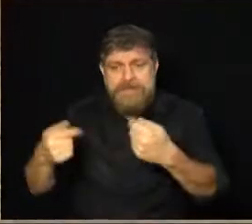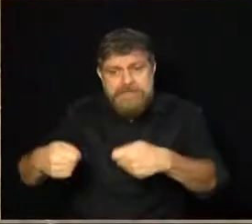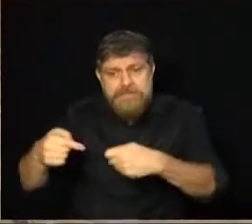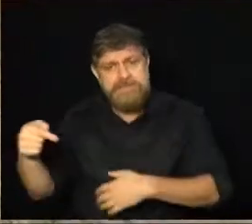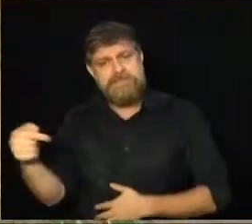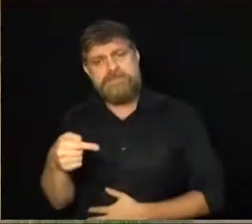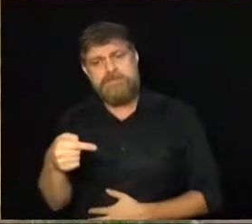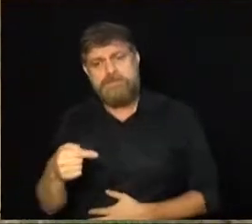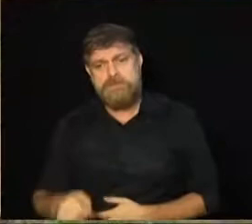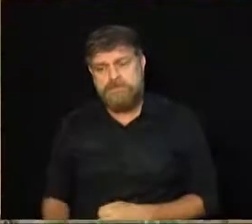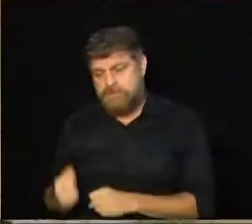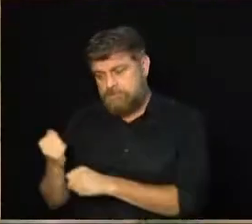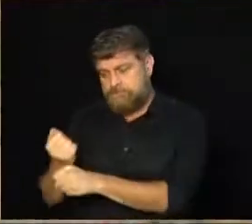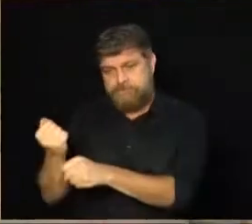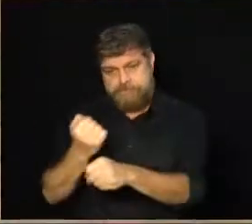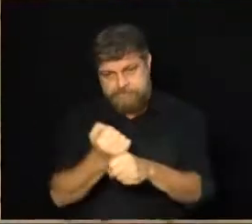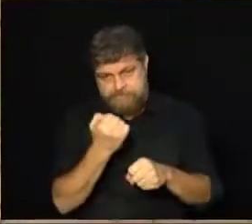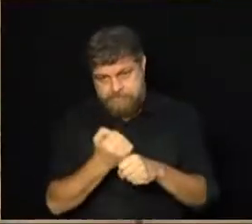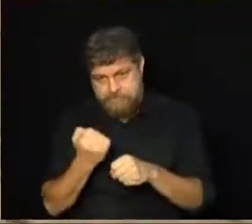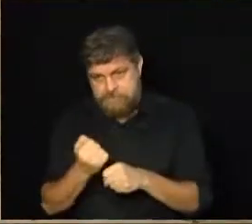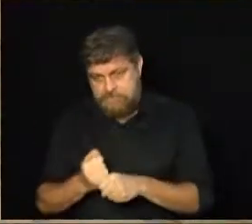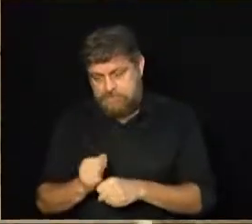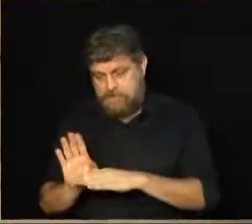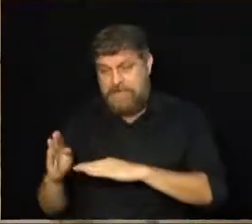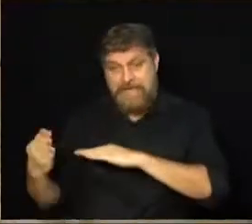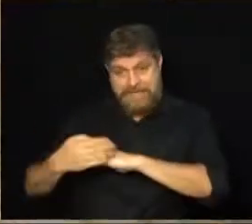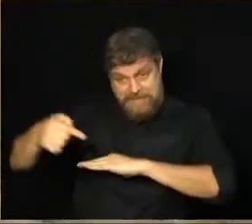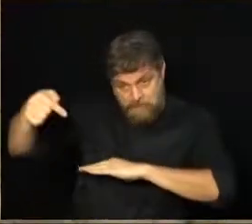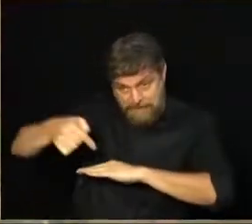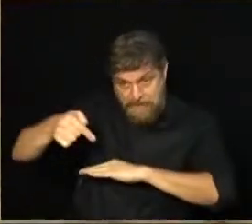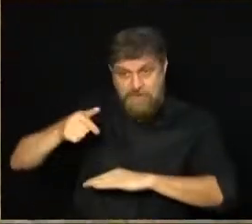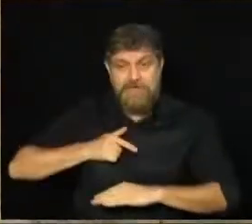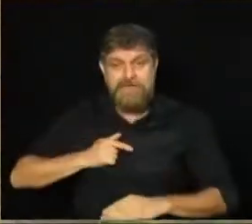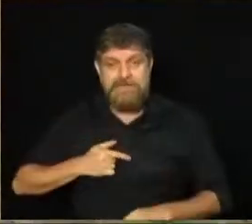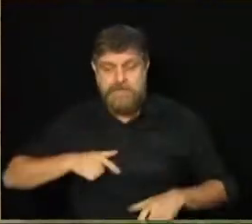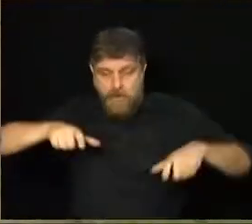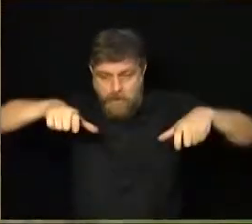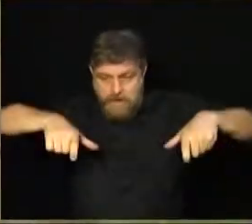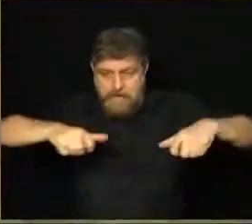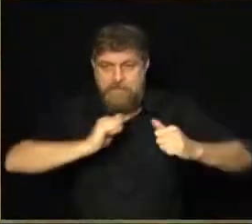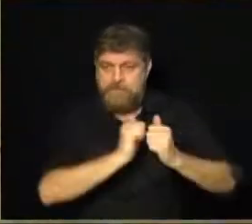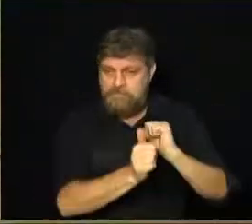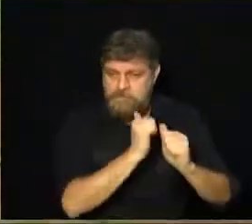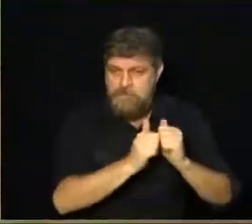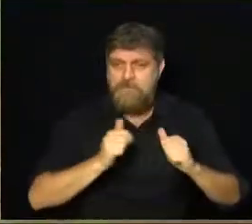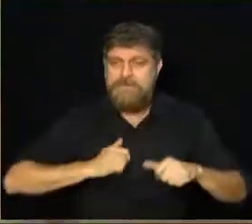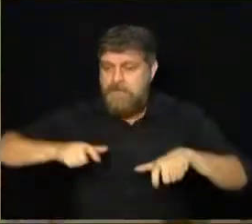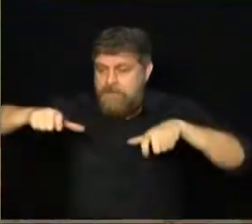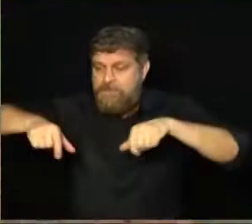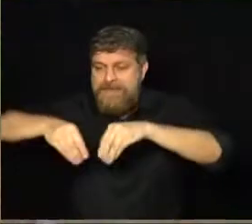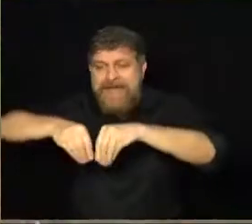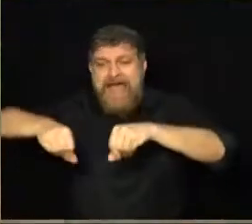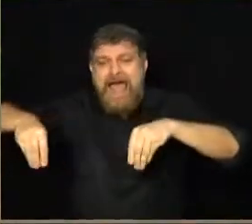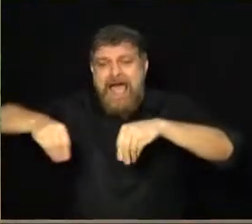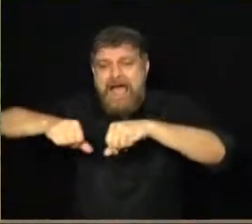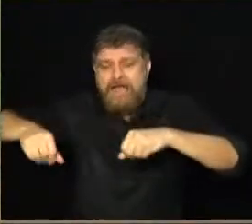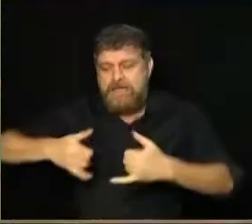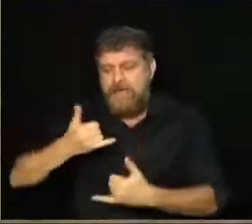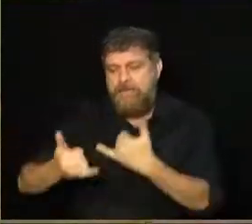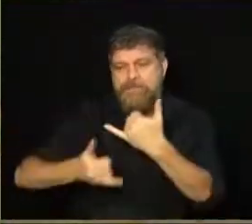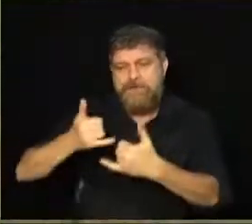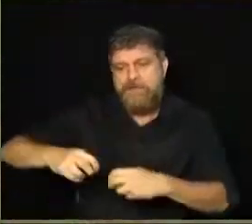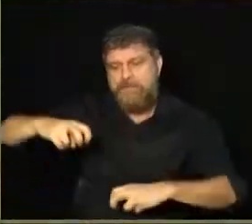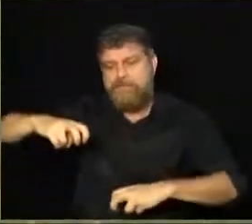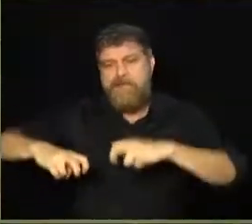Na obra de revitalização no Jardim Xangai está previsto, além do campo de futebol, uma quadra de areia, um playground para